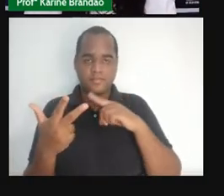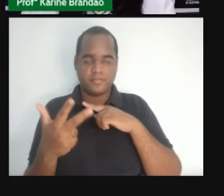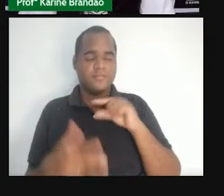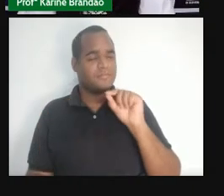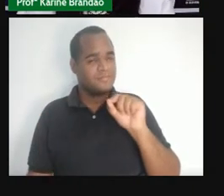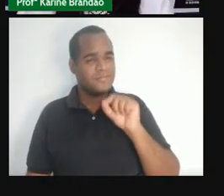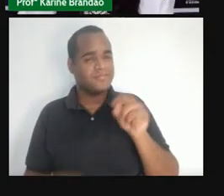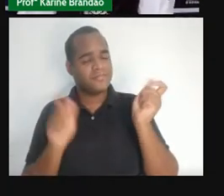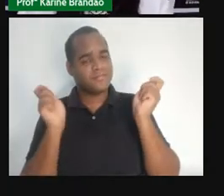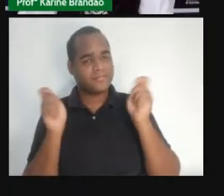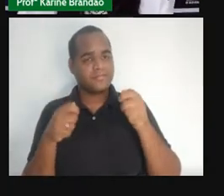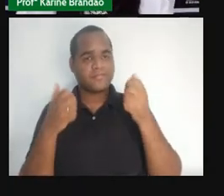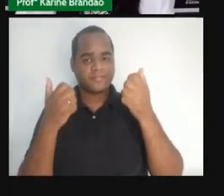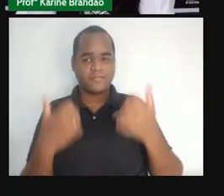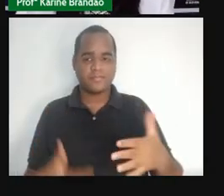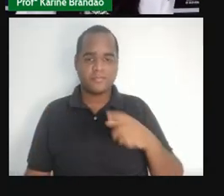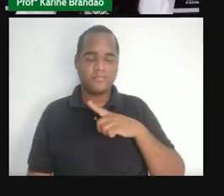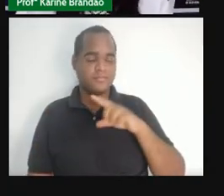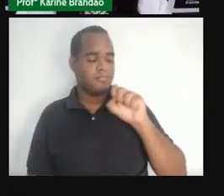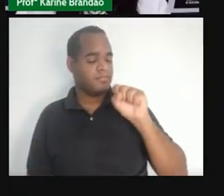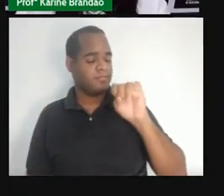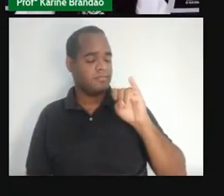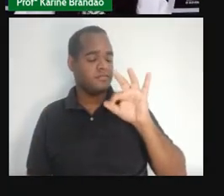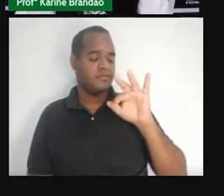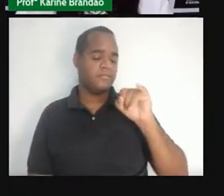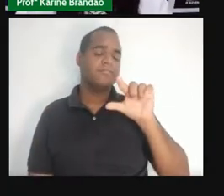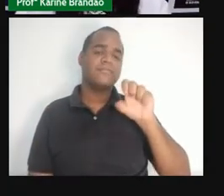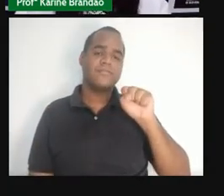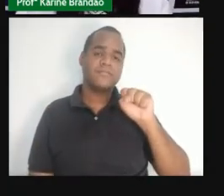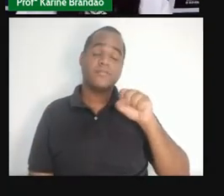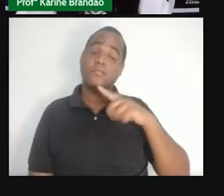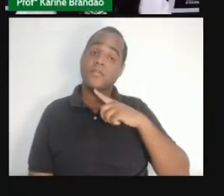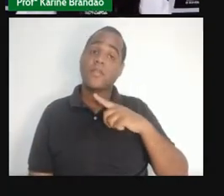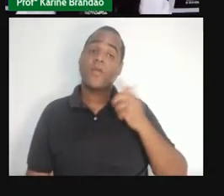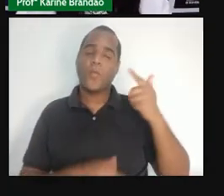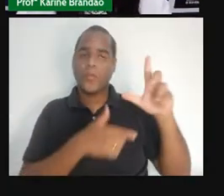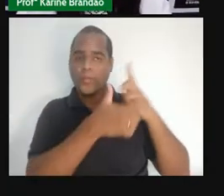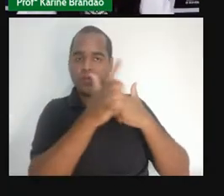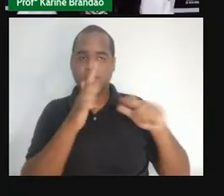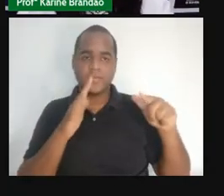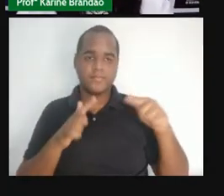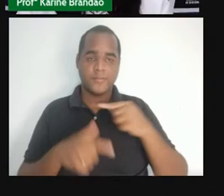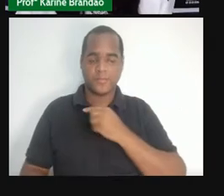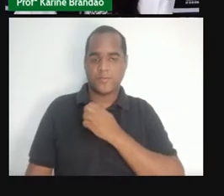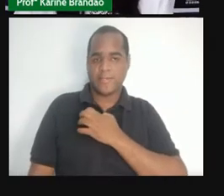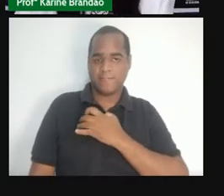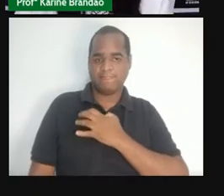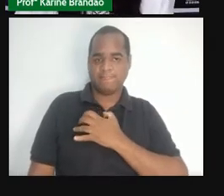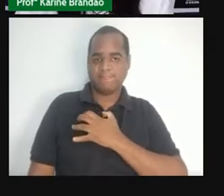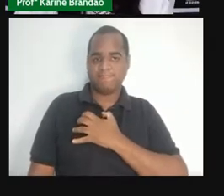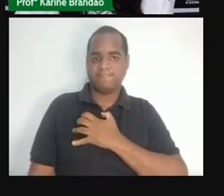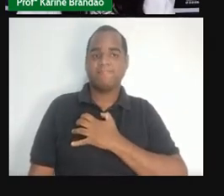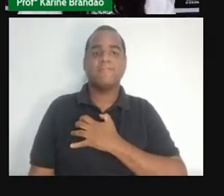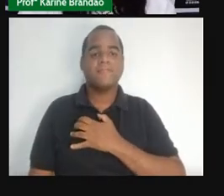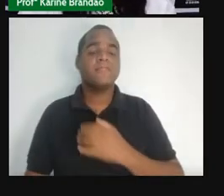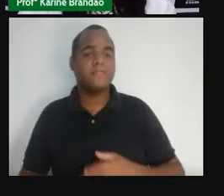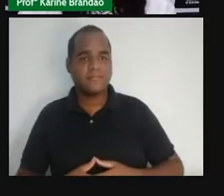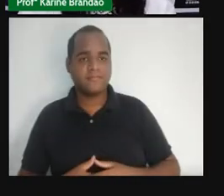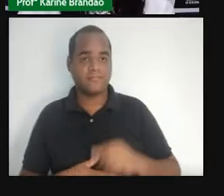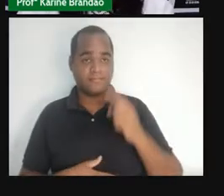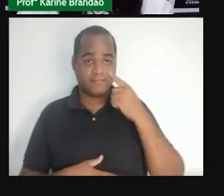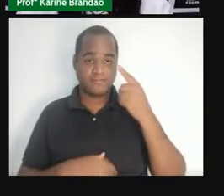comprometido com a sífilis. E cardiovascular, né? Atingindo o nosso, então, coração. E aí, vamos pra